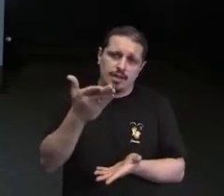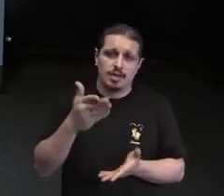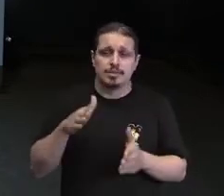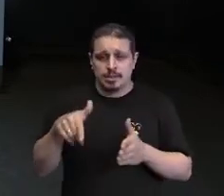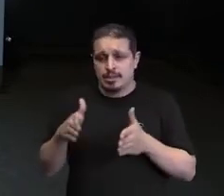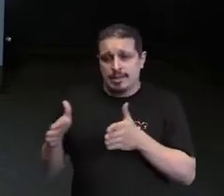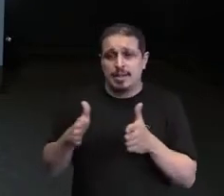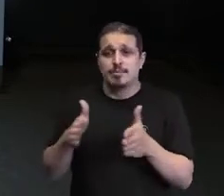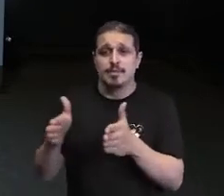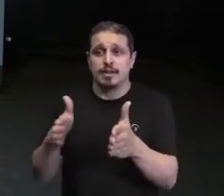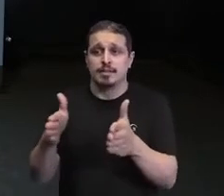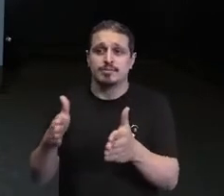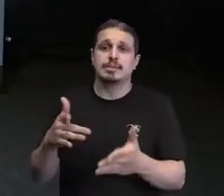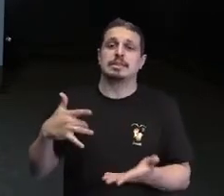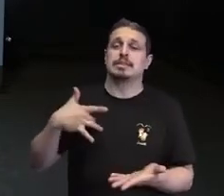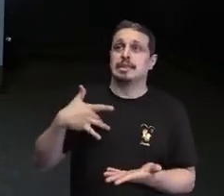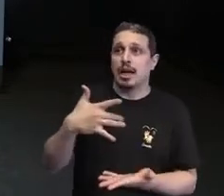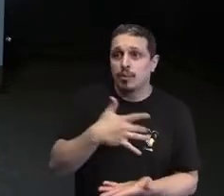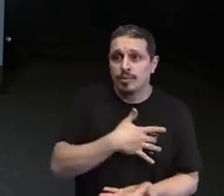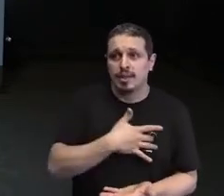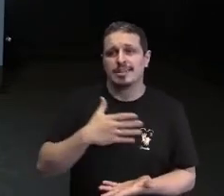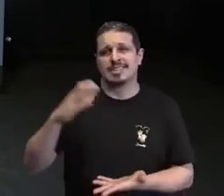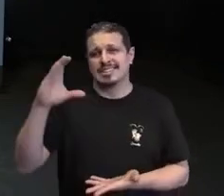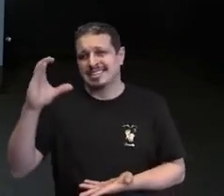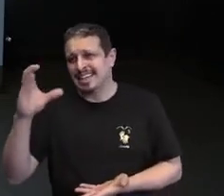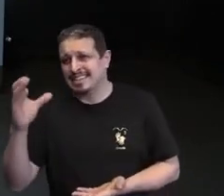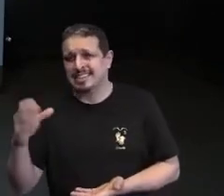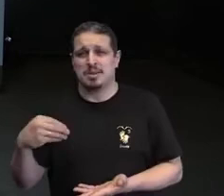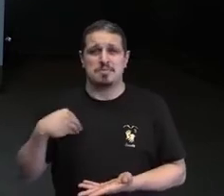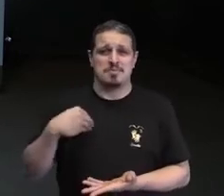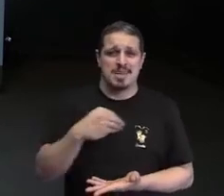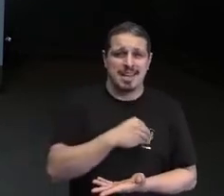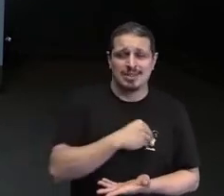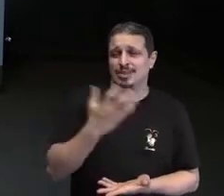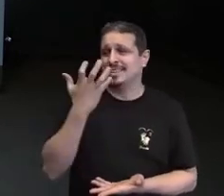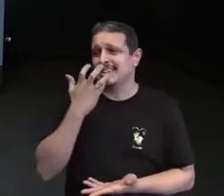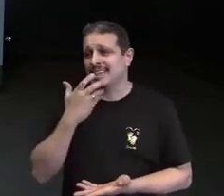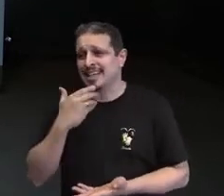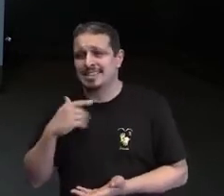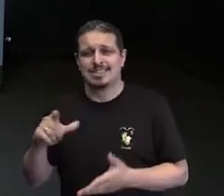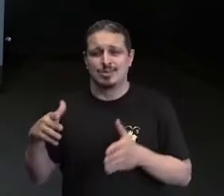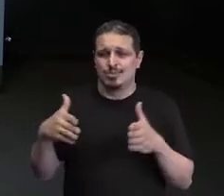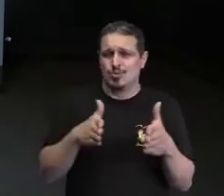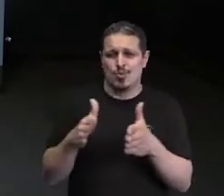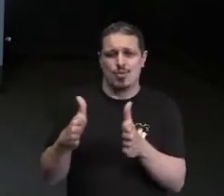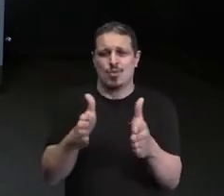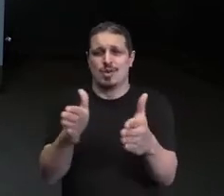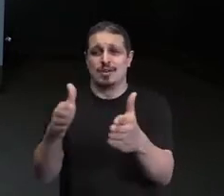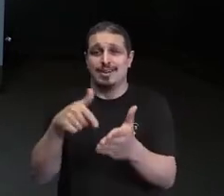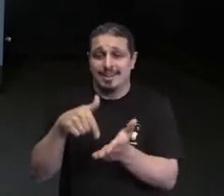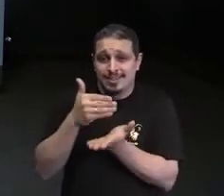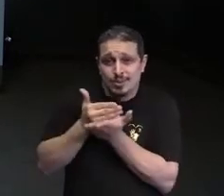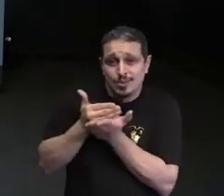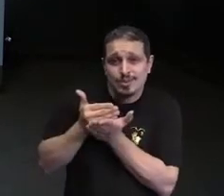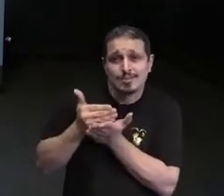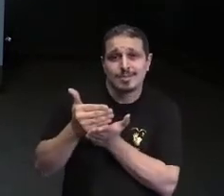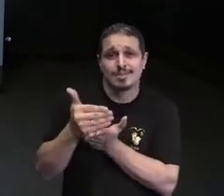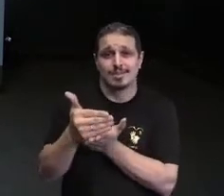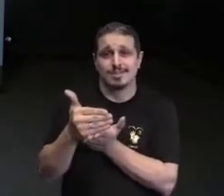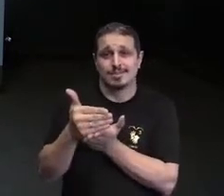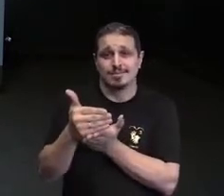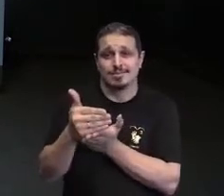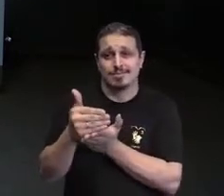desse profissional da saúde, desse médico, desse pediatra, é uma jornada que começa, a princípio, quando ele entra na sua